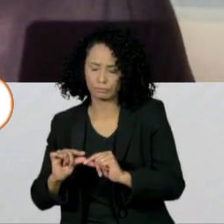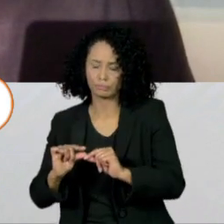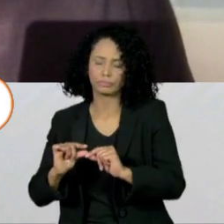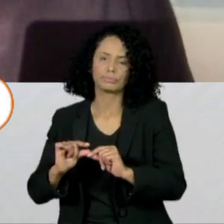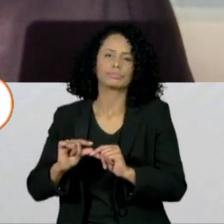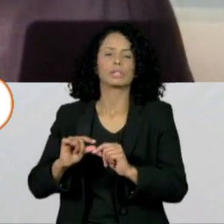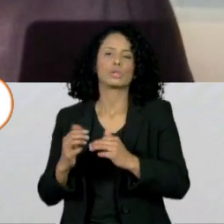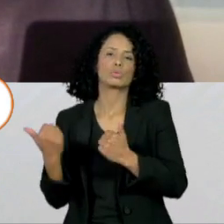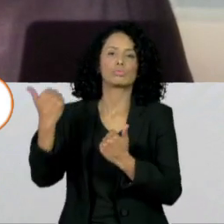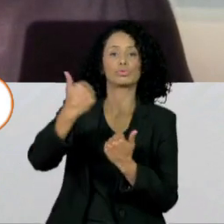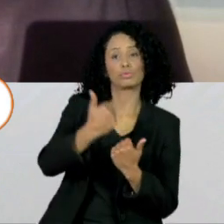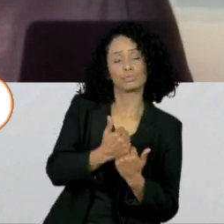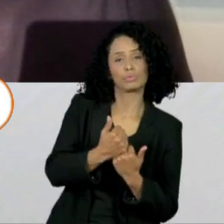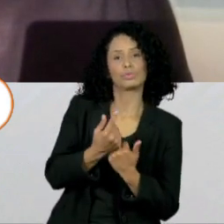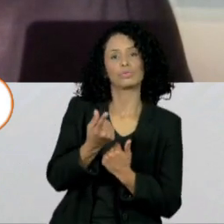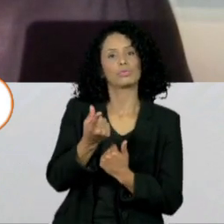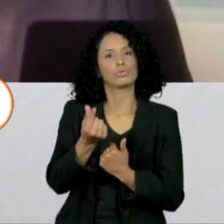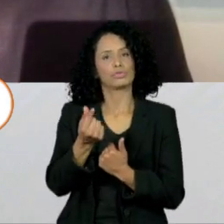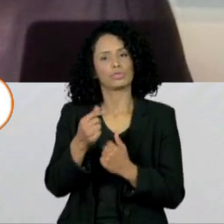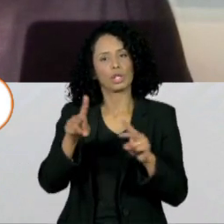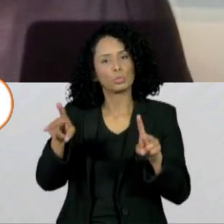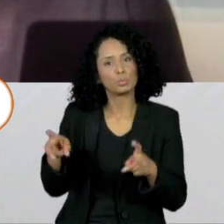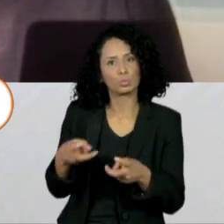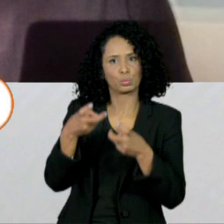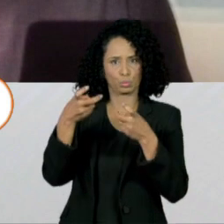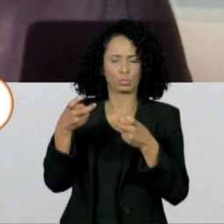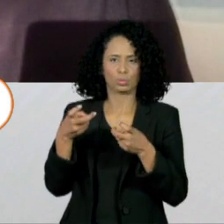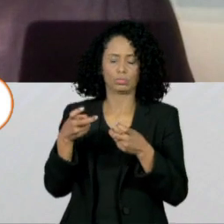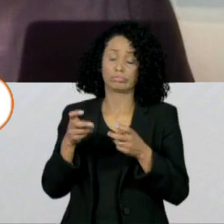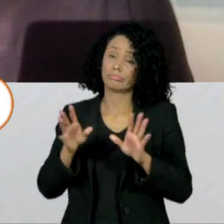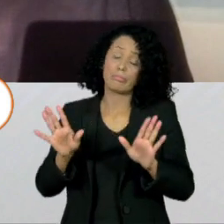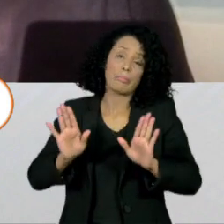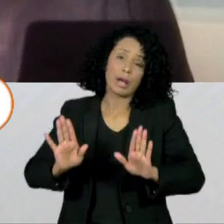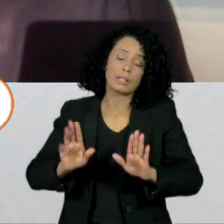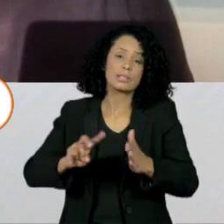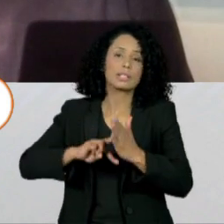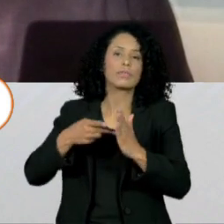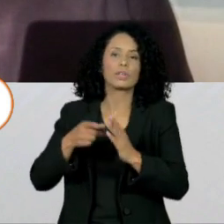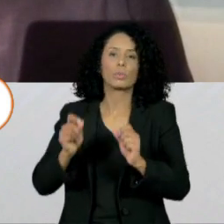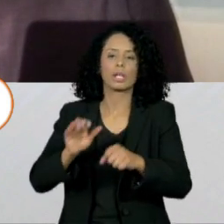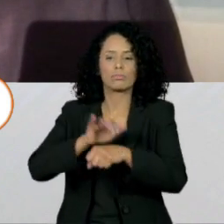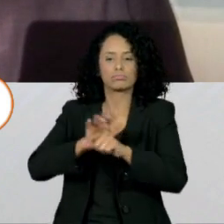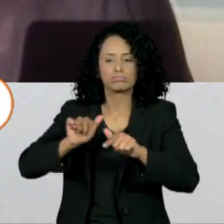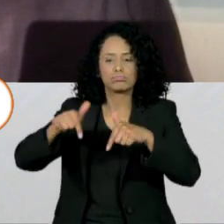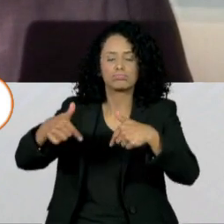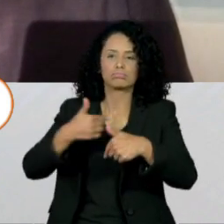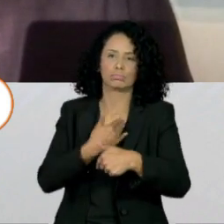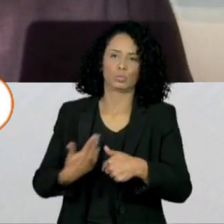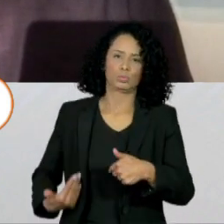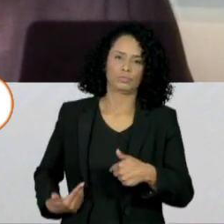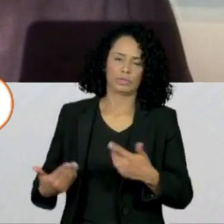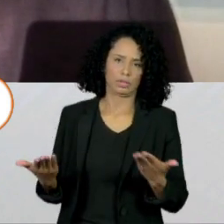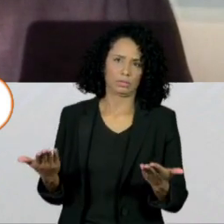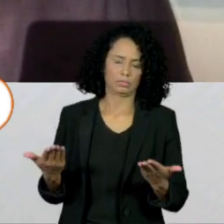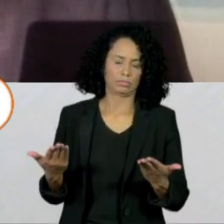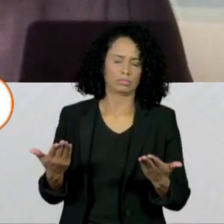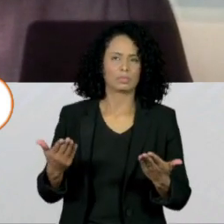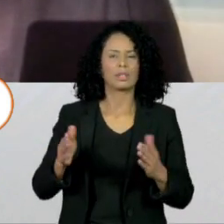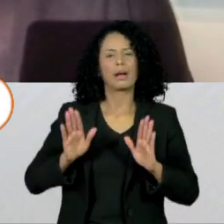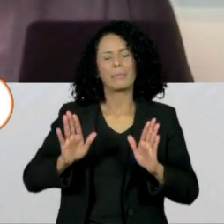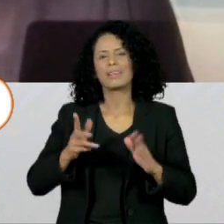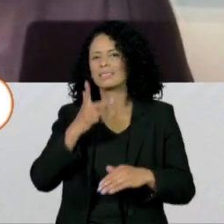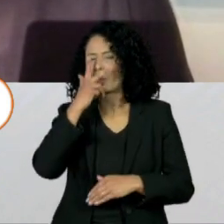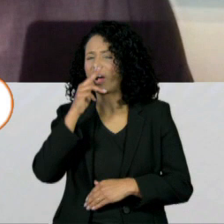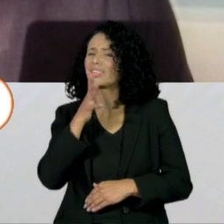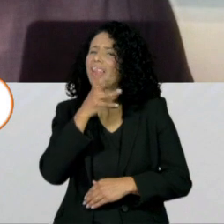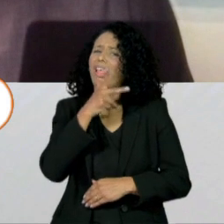por esse dinheiro que vai perder de arrecadação. Isso é política pública. E agora eu também espero que a outra parte seja feita, que também já está demorando.